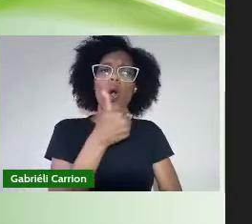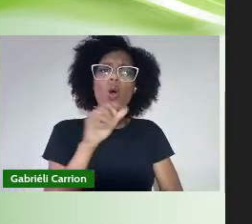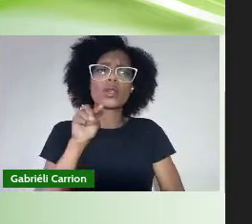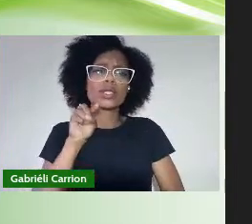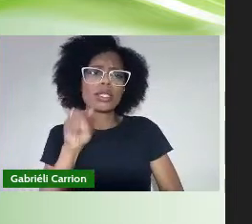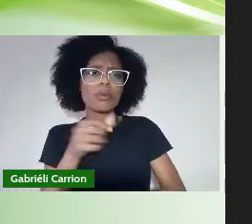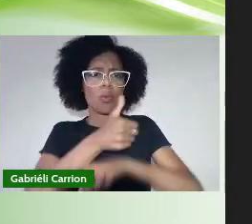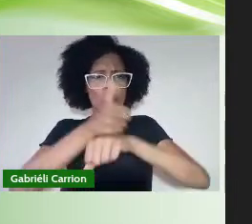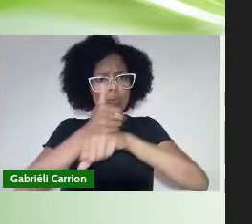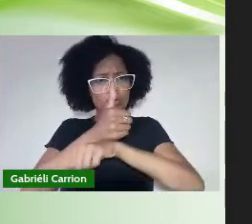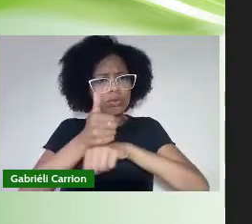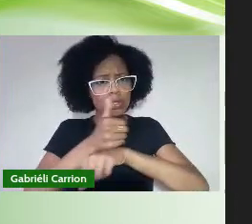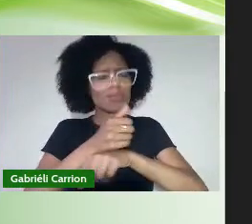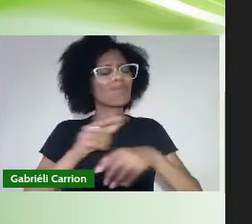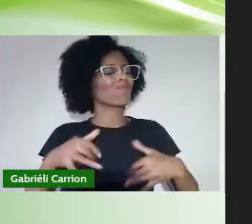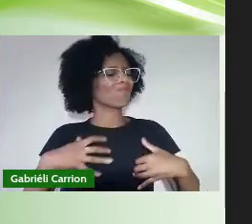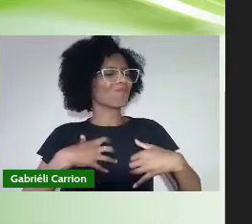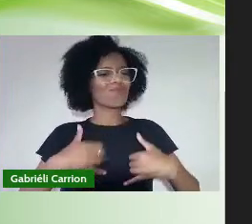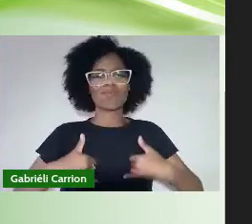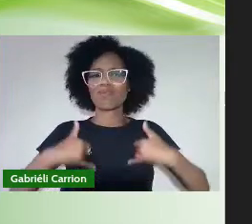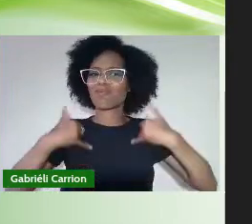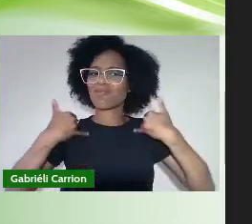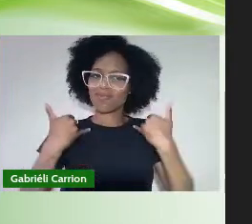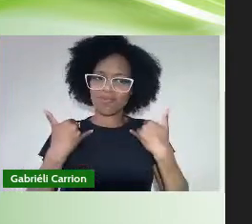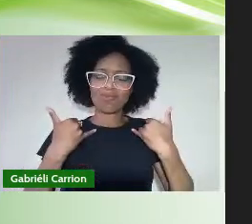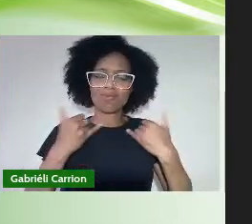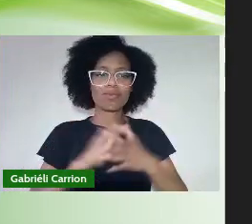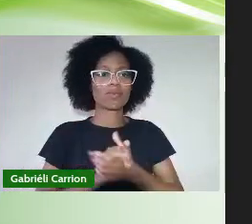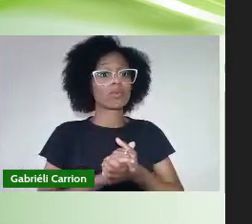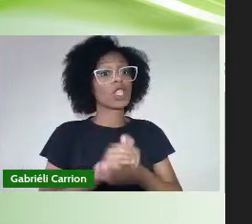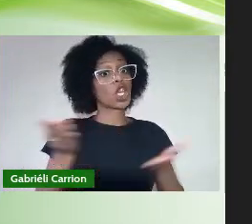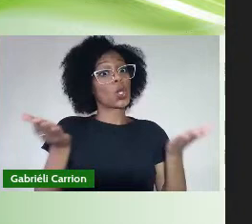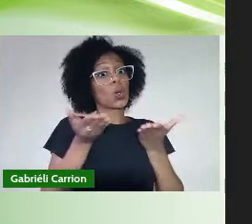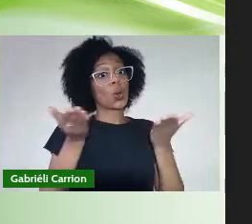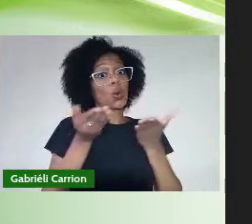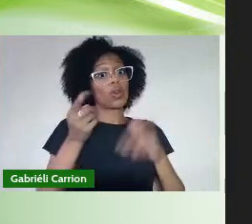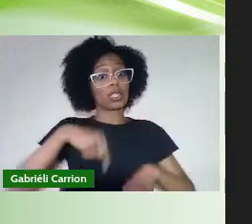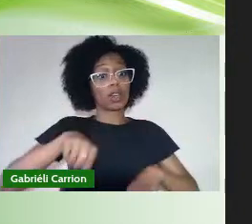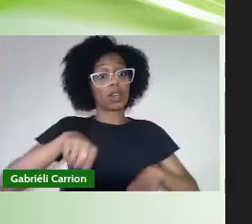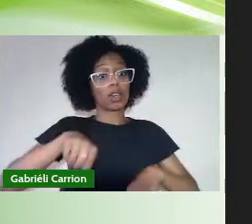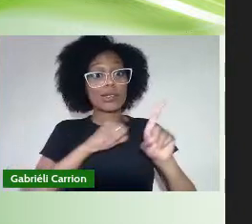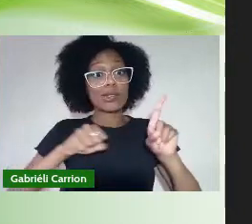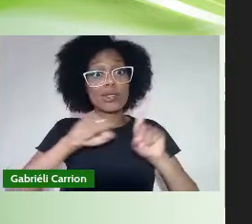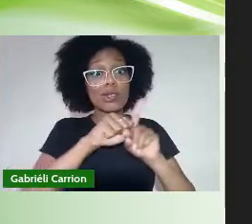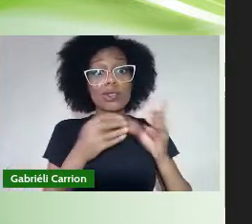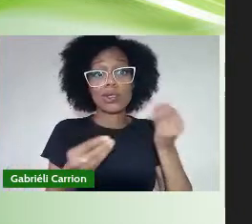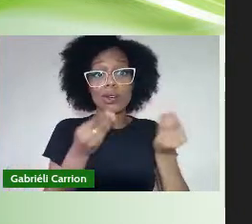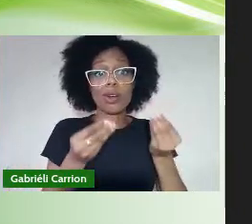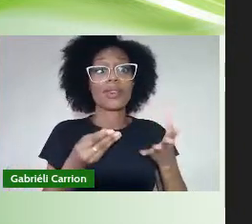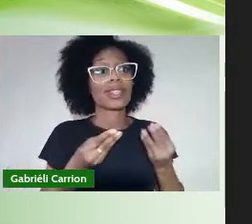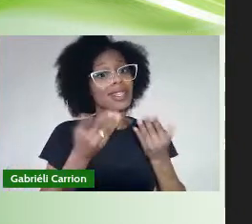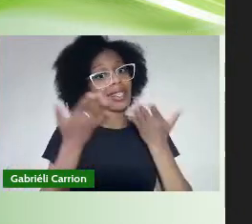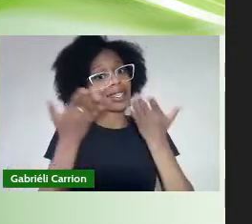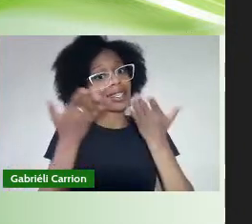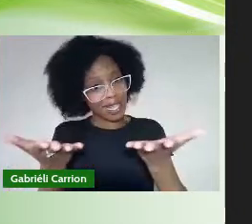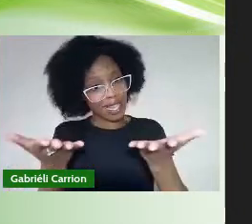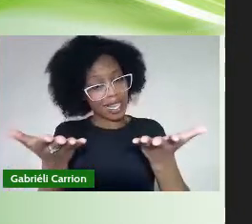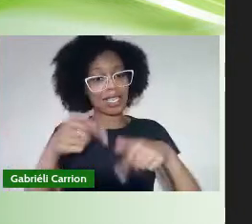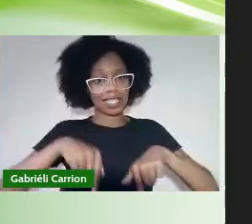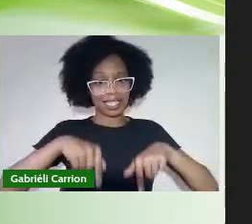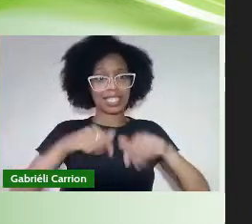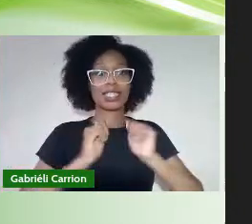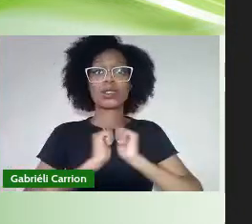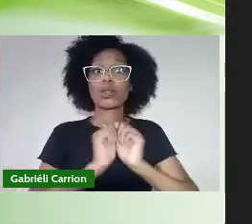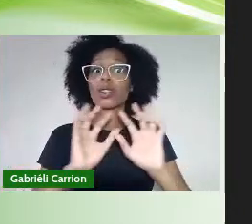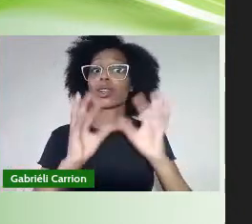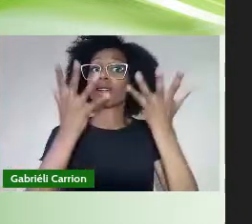E nos orgulhamos Muito disso E hoje A sociedade brasileira Recebe Nessa cerimônia Mais nove